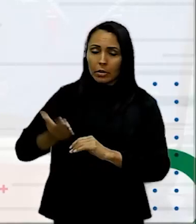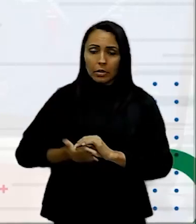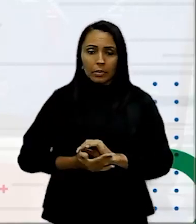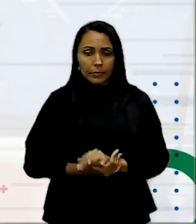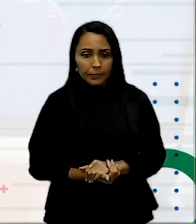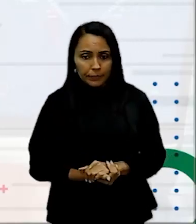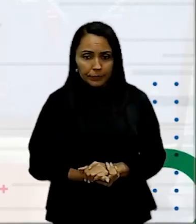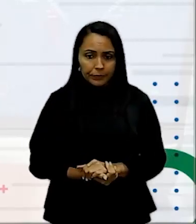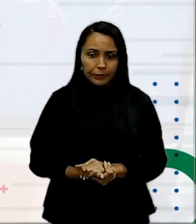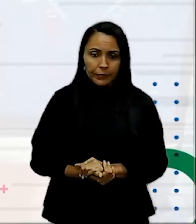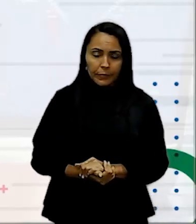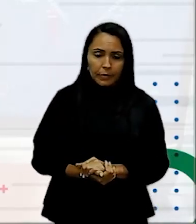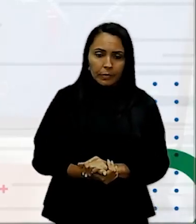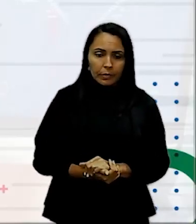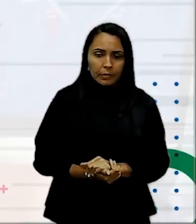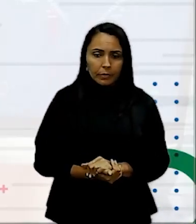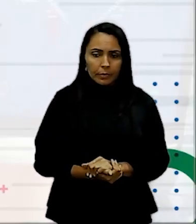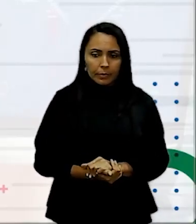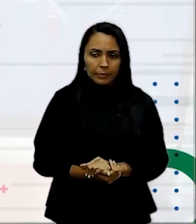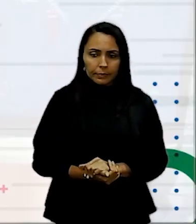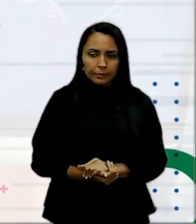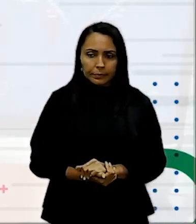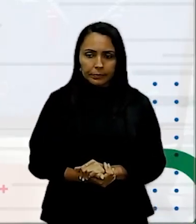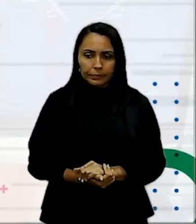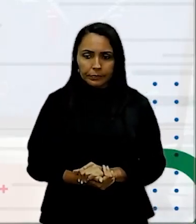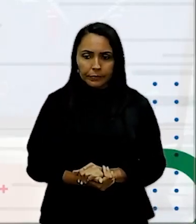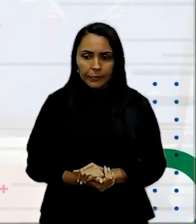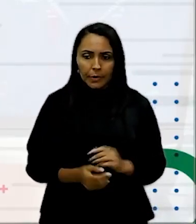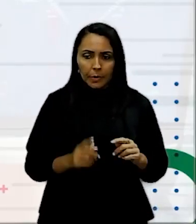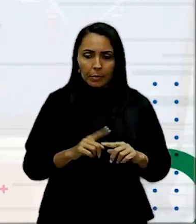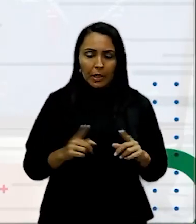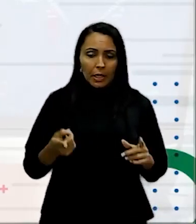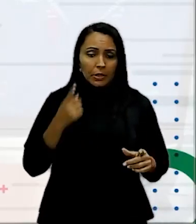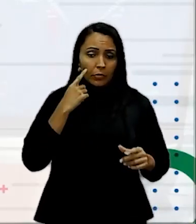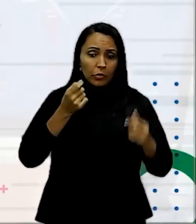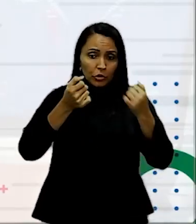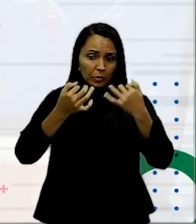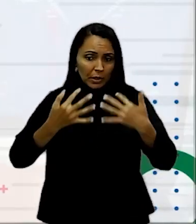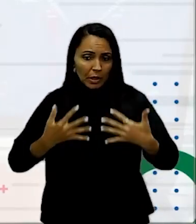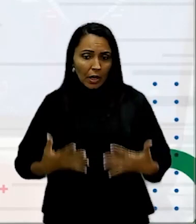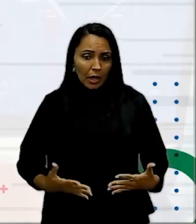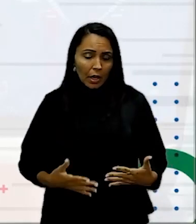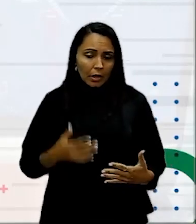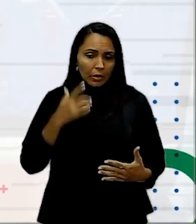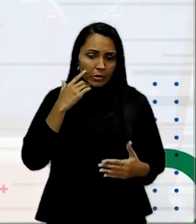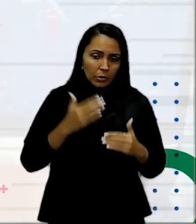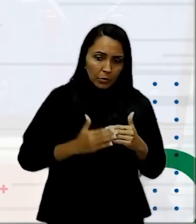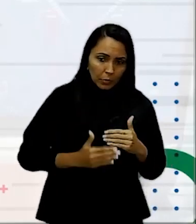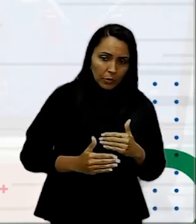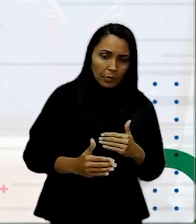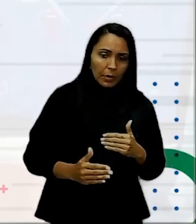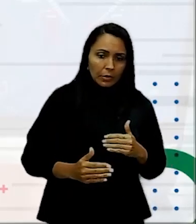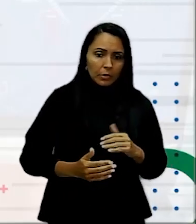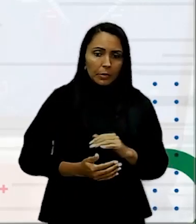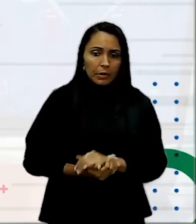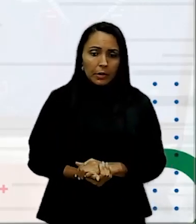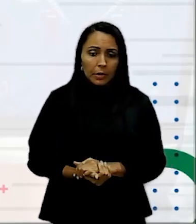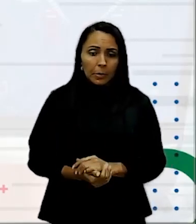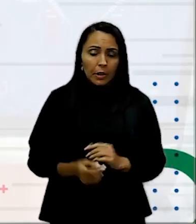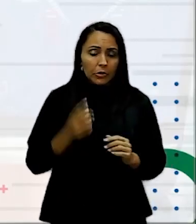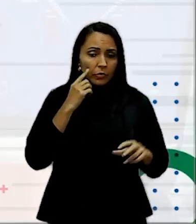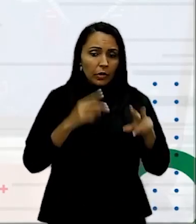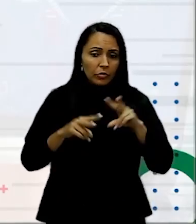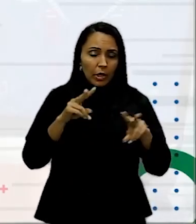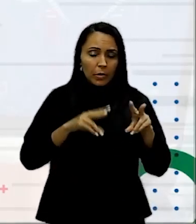É a área de respiro Mais um pouco aqui na frente E eu vou explicar um pouco mais sobre isso Mas veja aqui, por